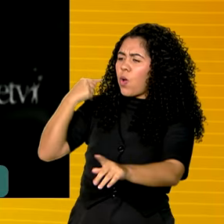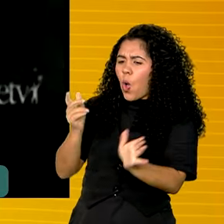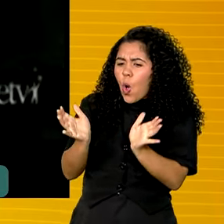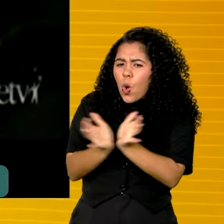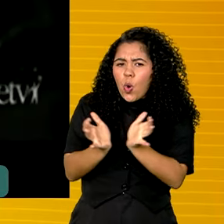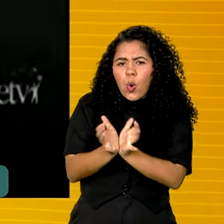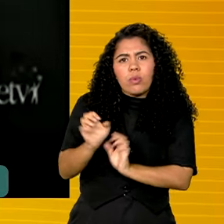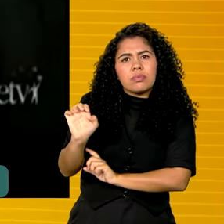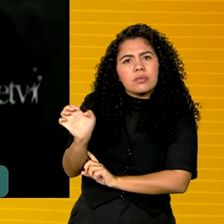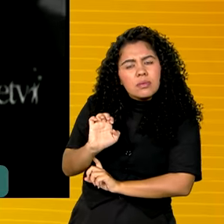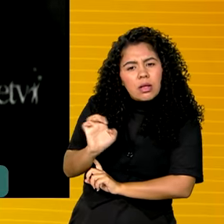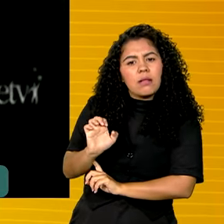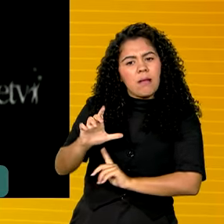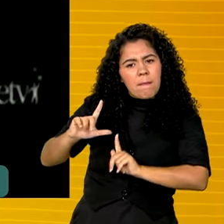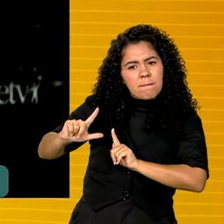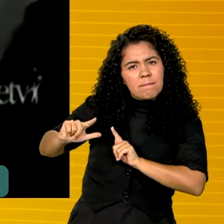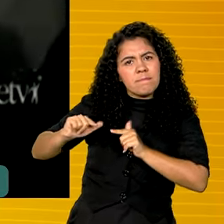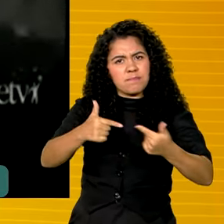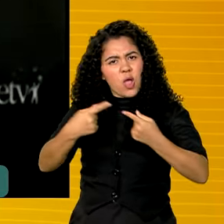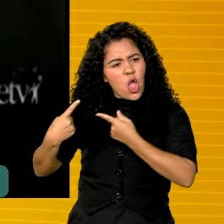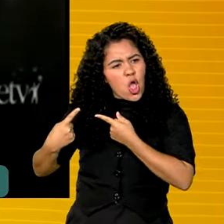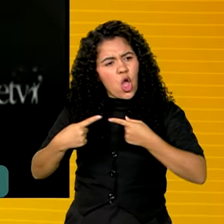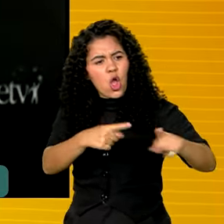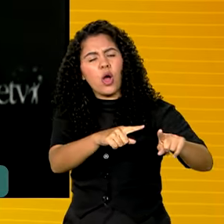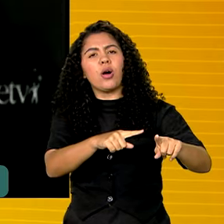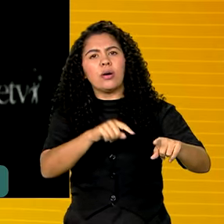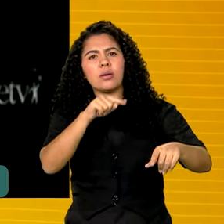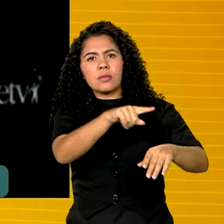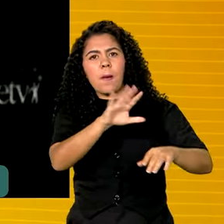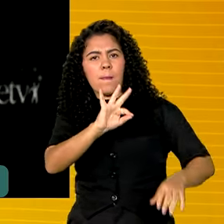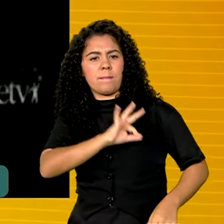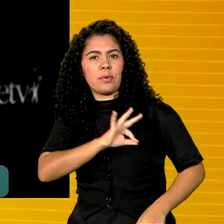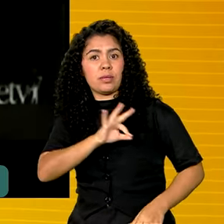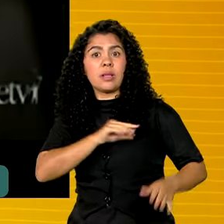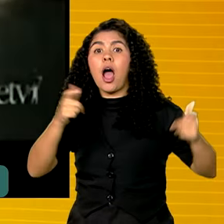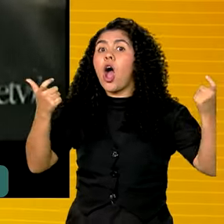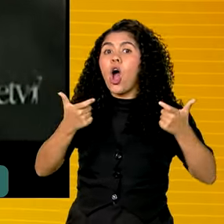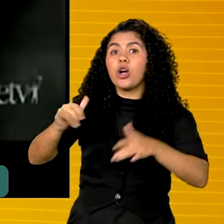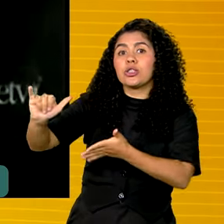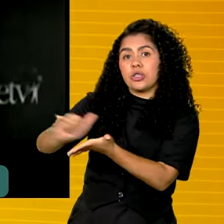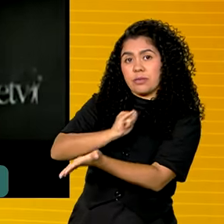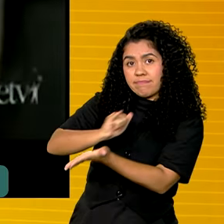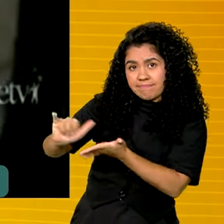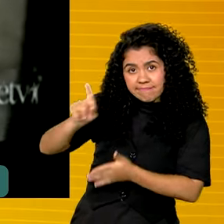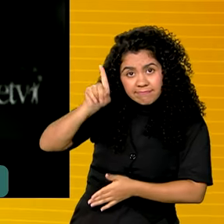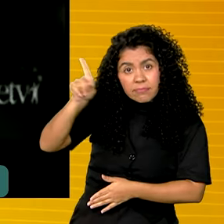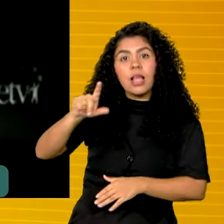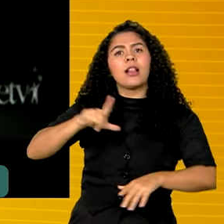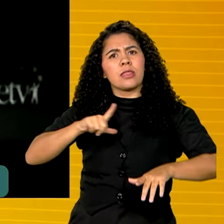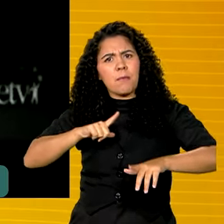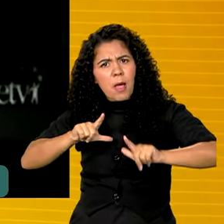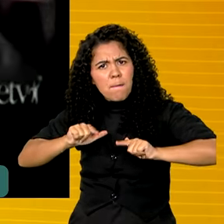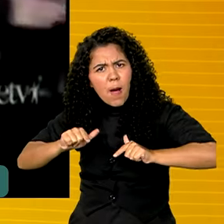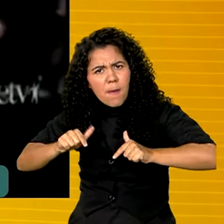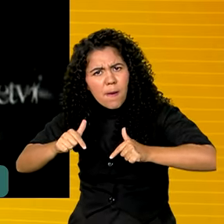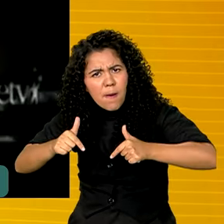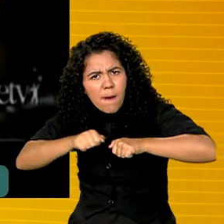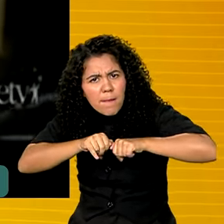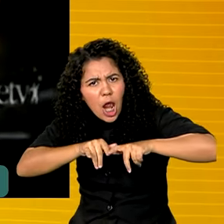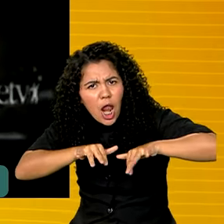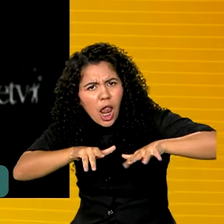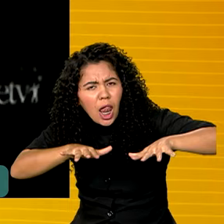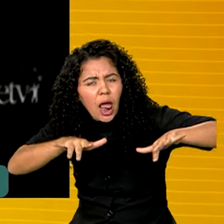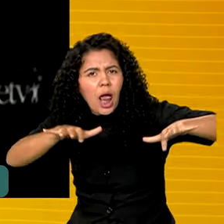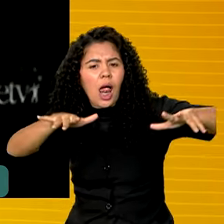enfrentou uma operação policial em Nova Iorque. Aos poucos, o movimento foi ganhando força e